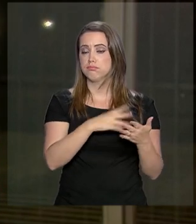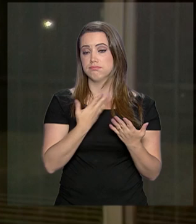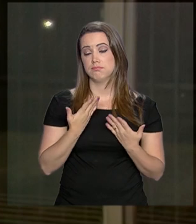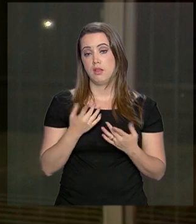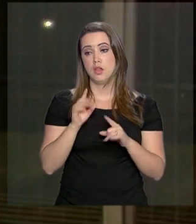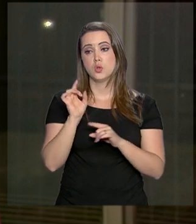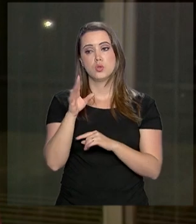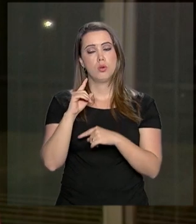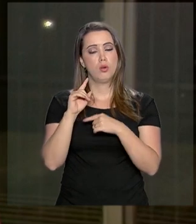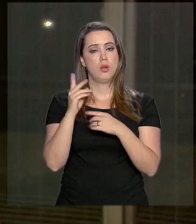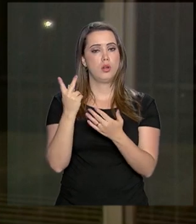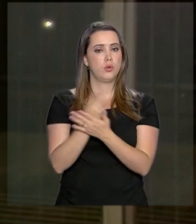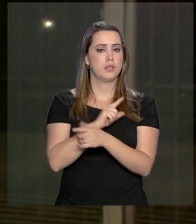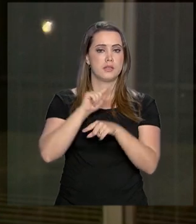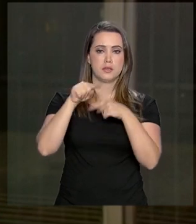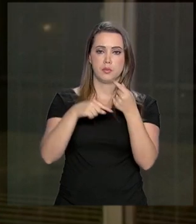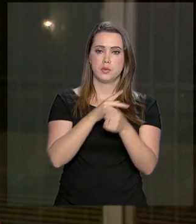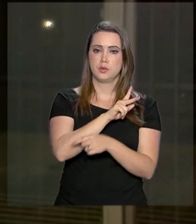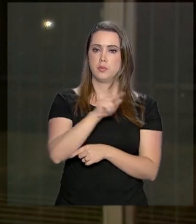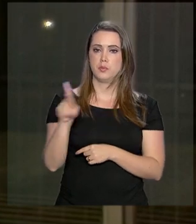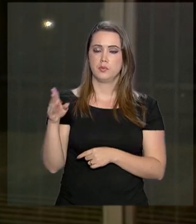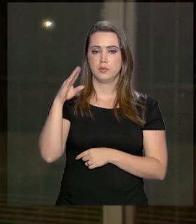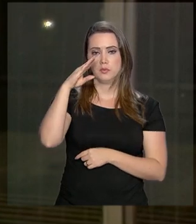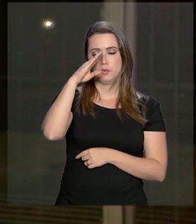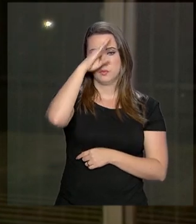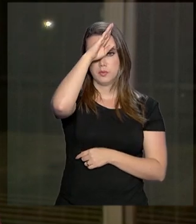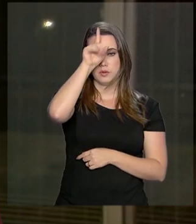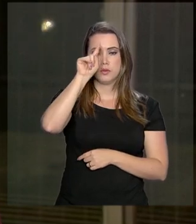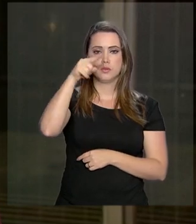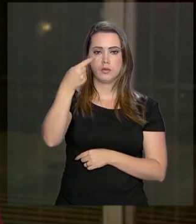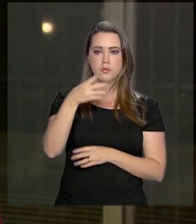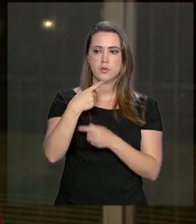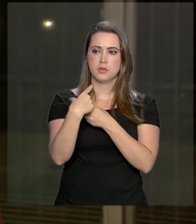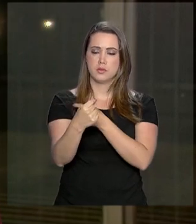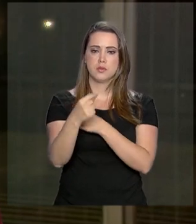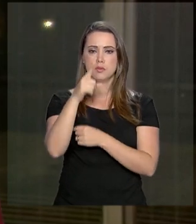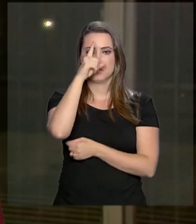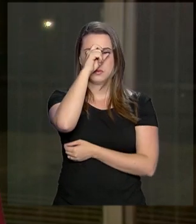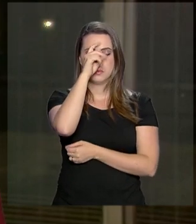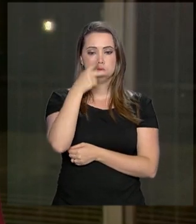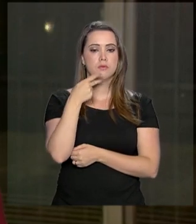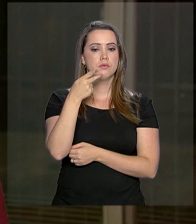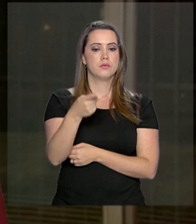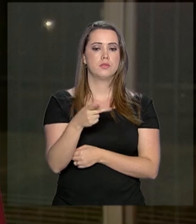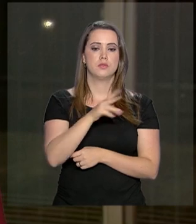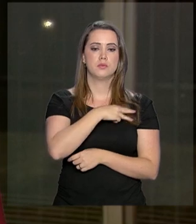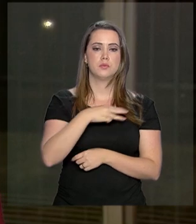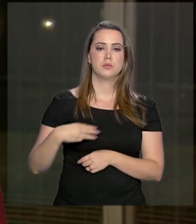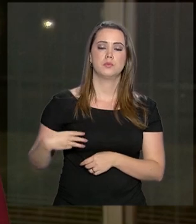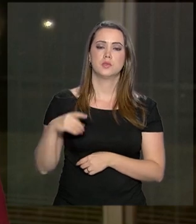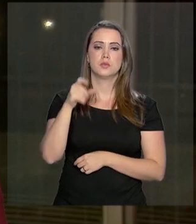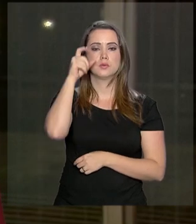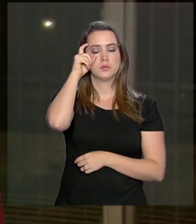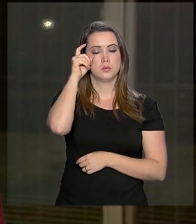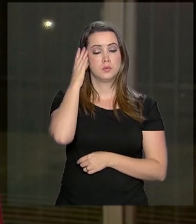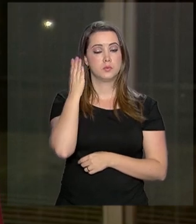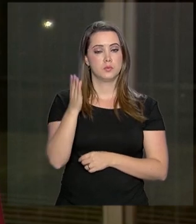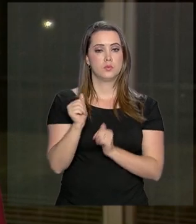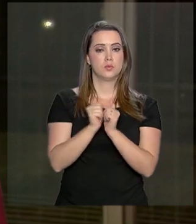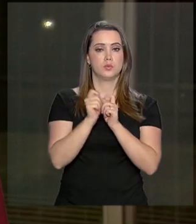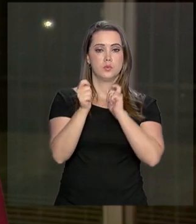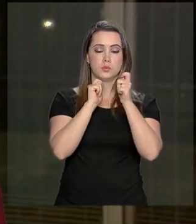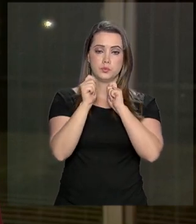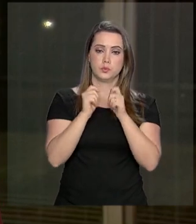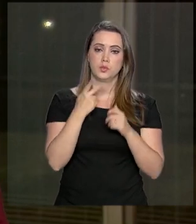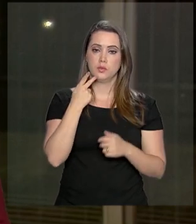isso só vai acontecer quando o presidente estiver totalmente recuperado. Isso foi o que disse o ministro Paulo Guedes ali com a